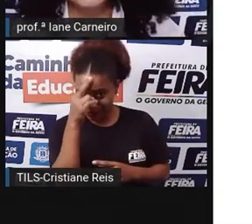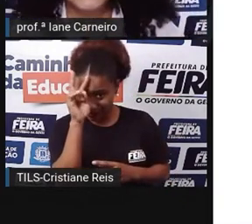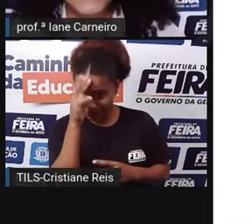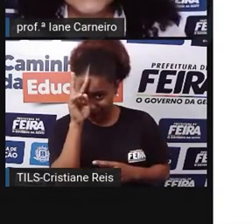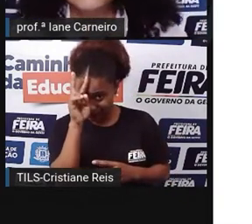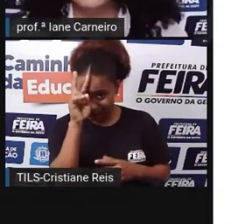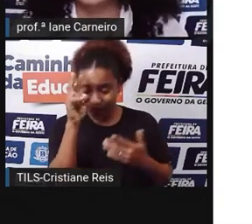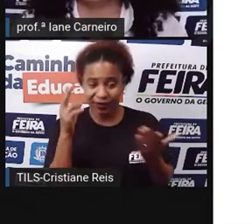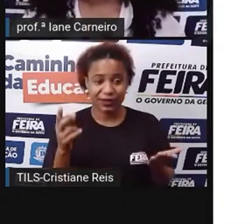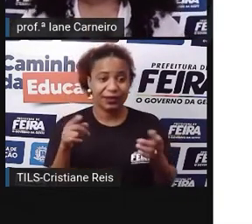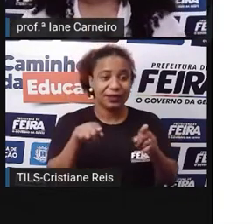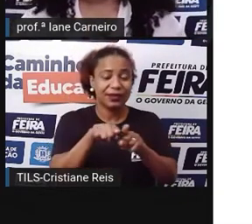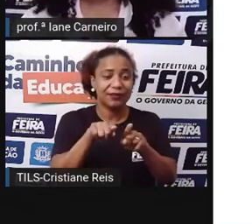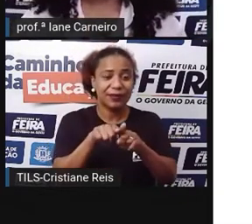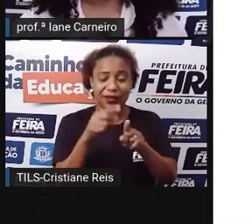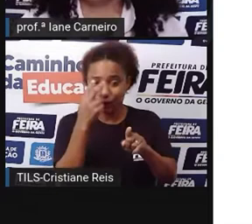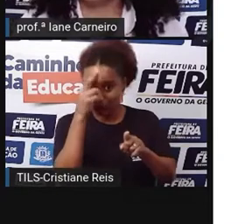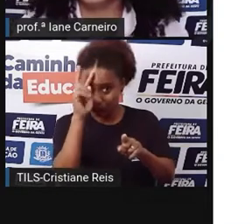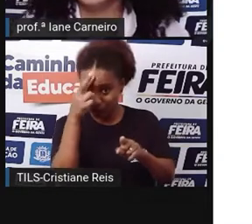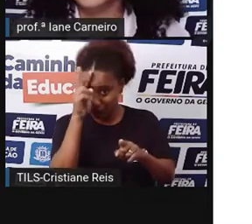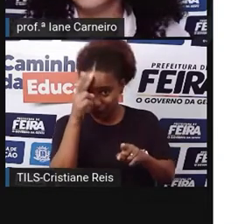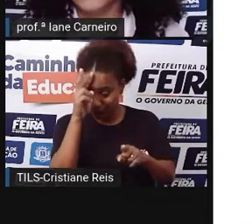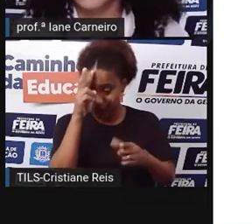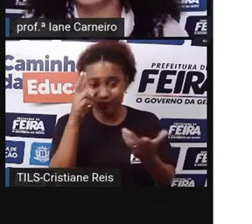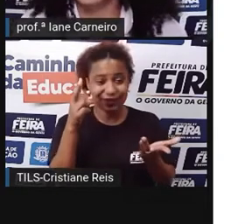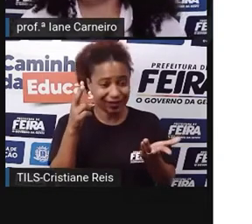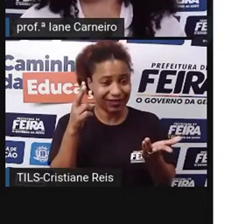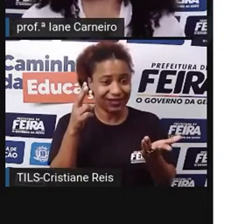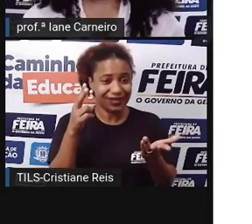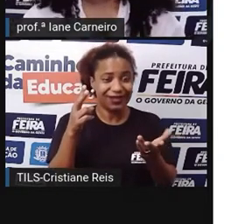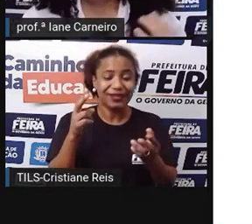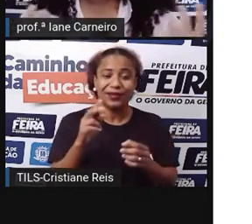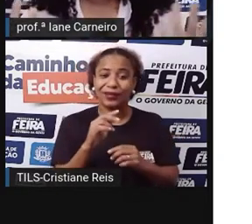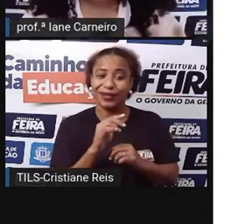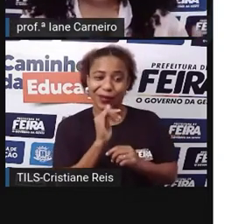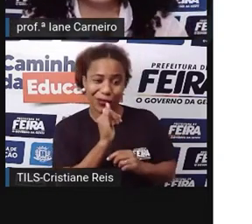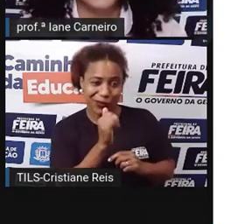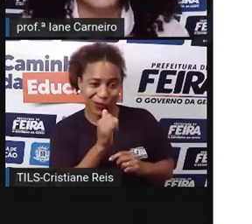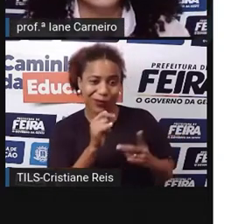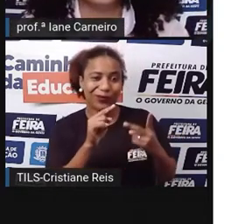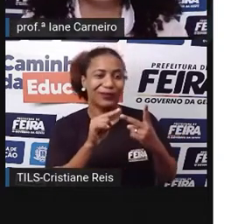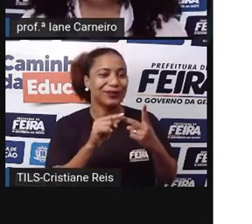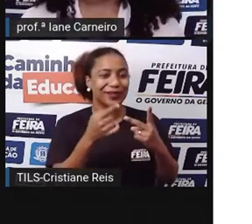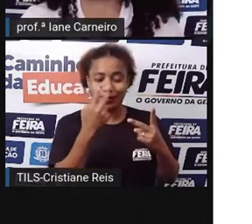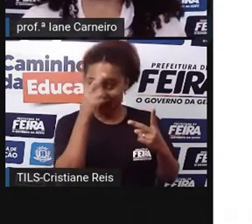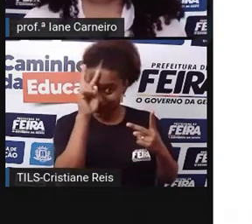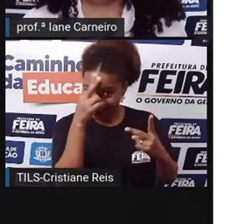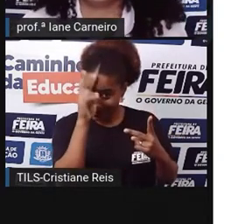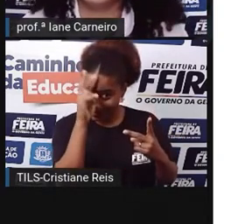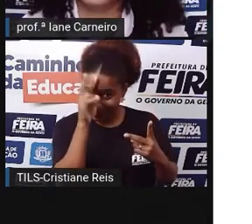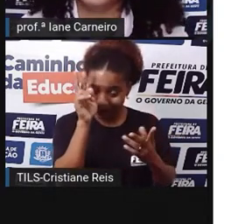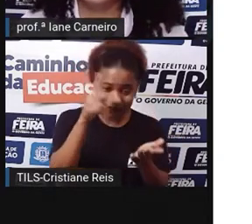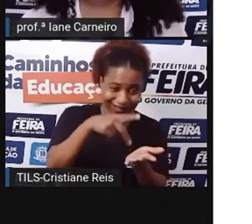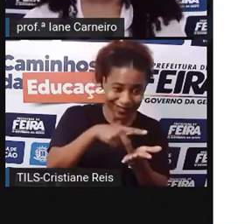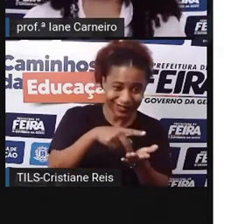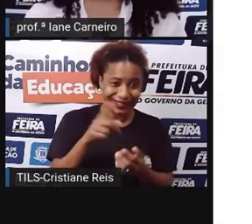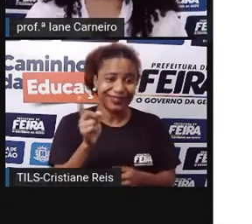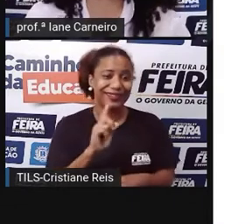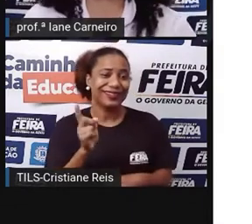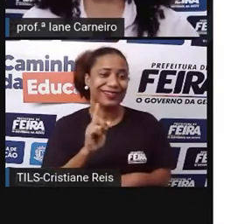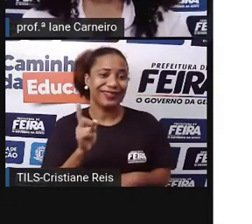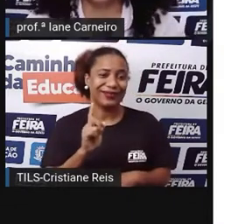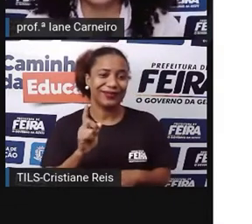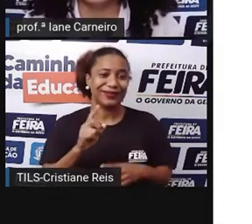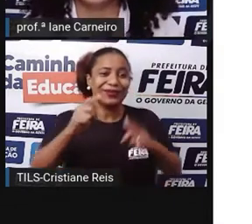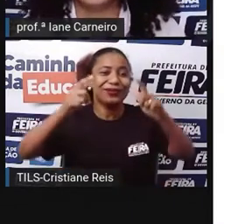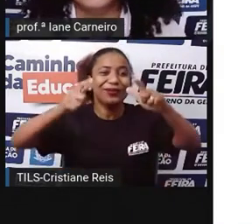quanto as lendas, as lendas têm uma característica interessante, que muitas delas acontecem no ambiente